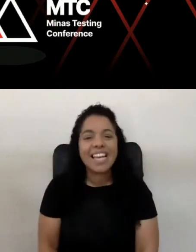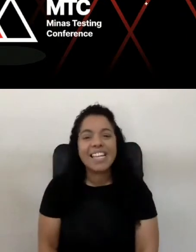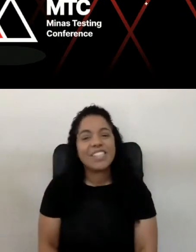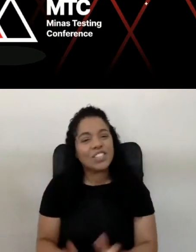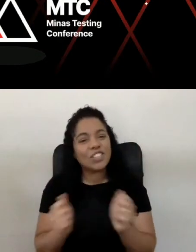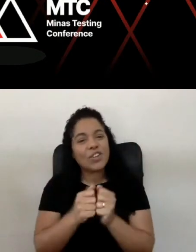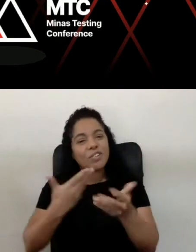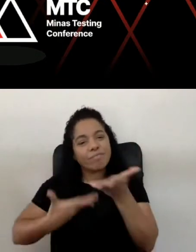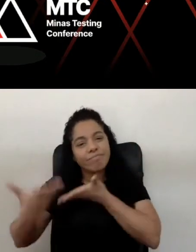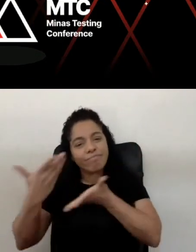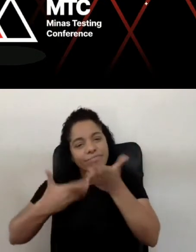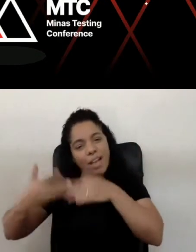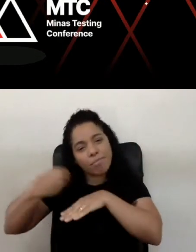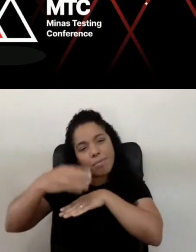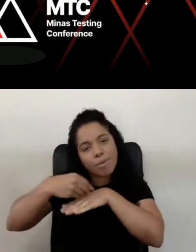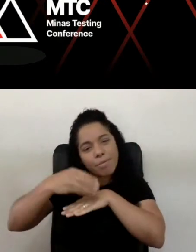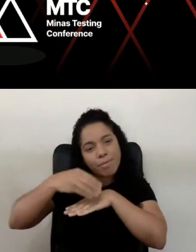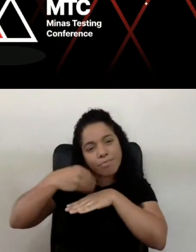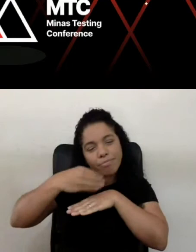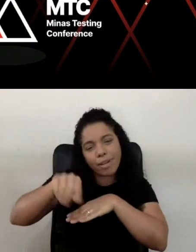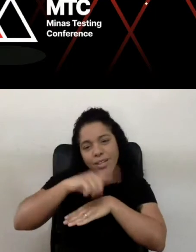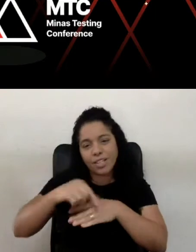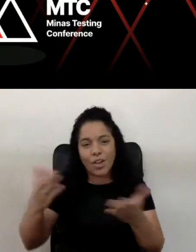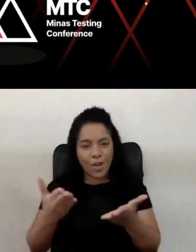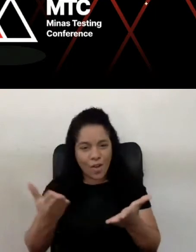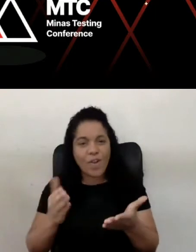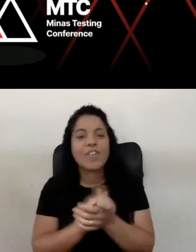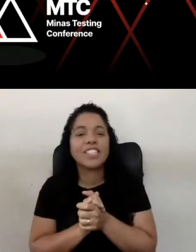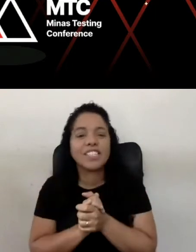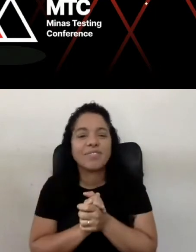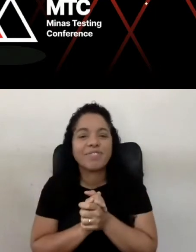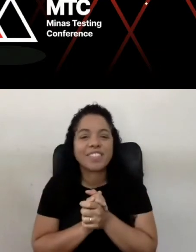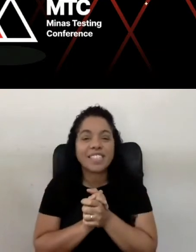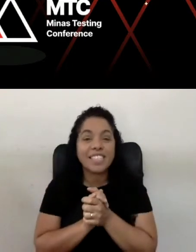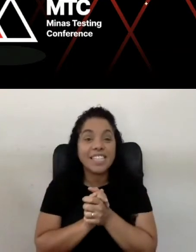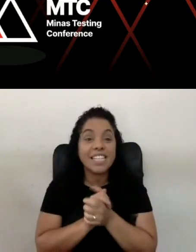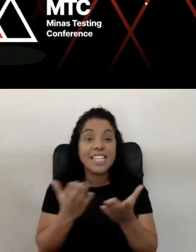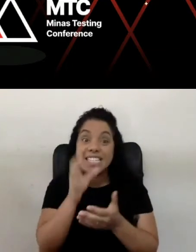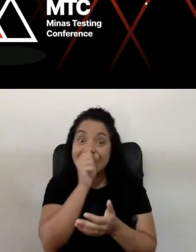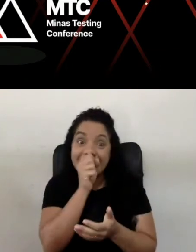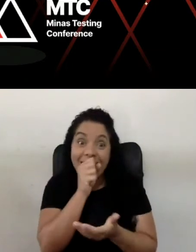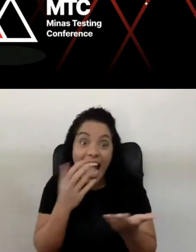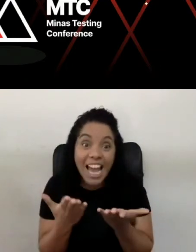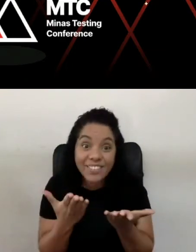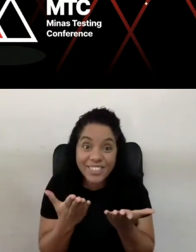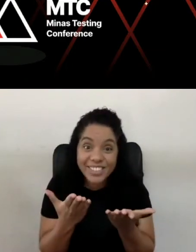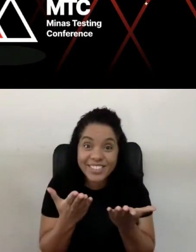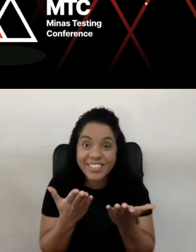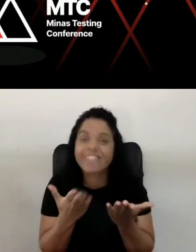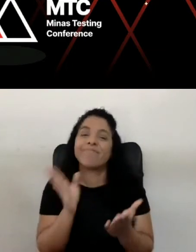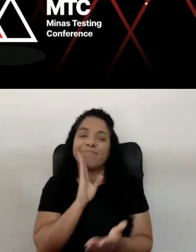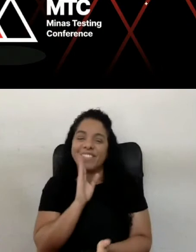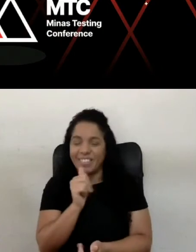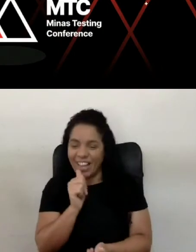compartilhando um pouquinho do meu conhecimento com vocês nessa manhã aqui de sábado. Muito